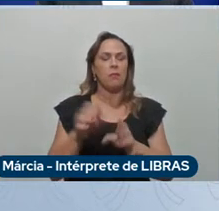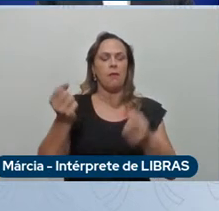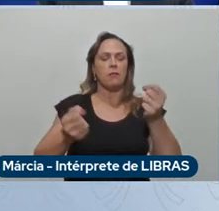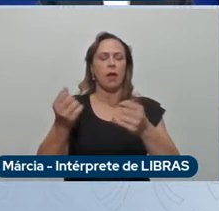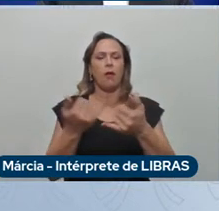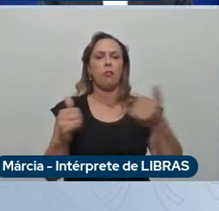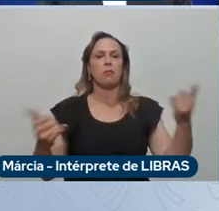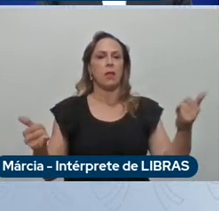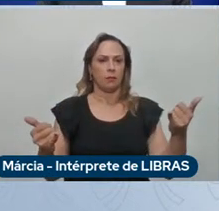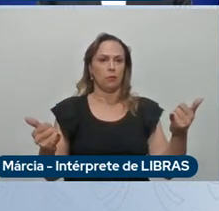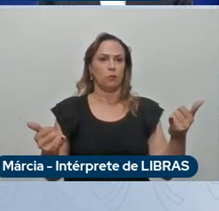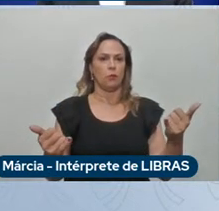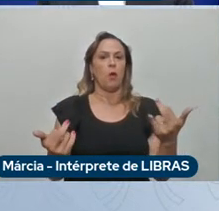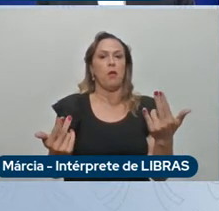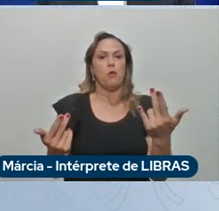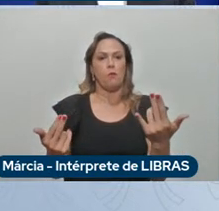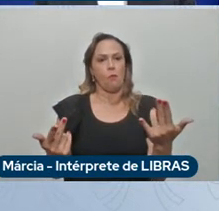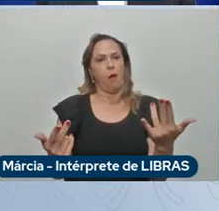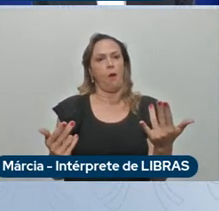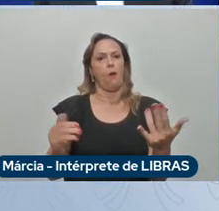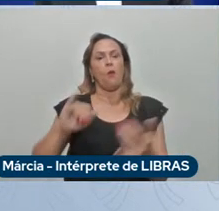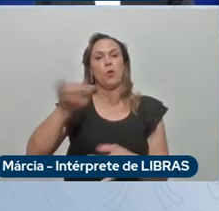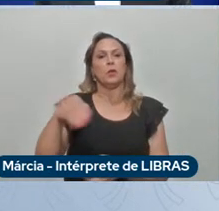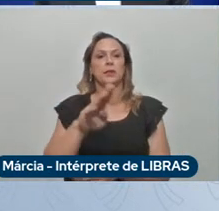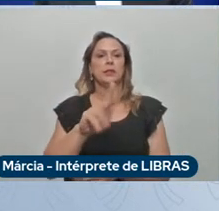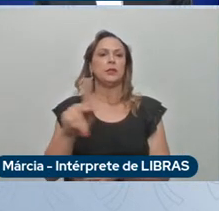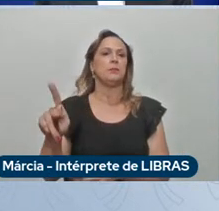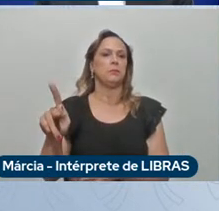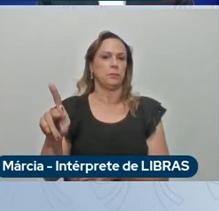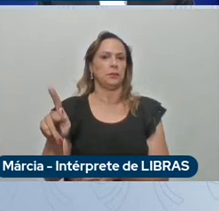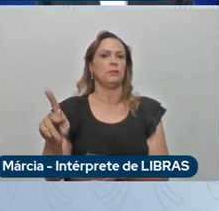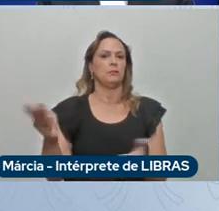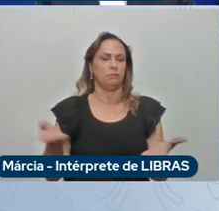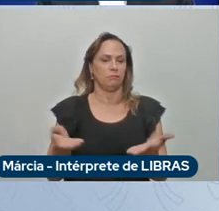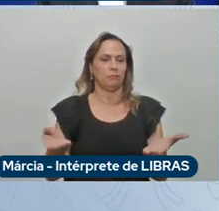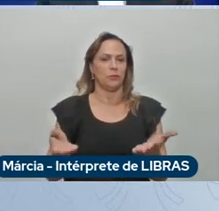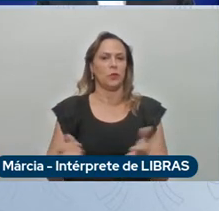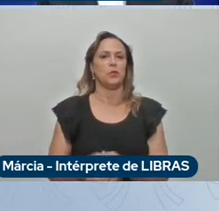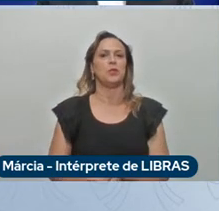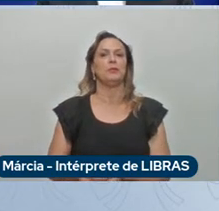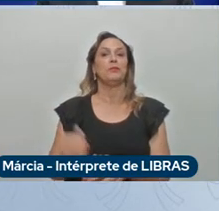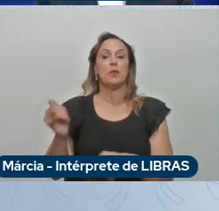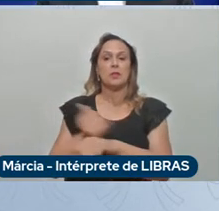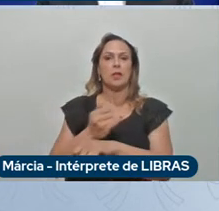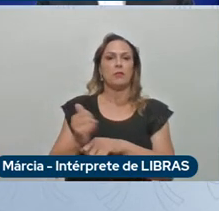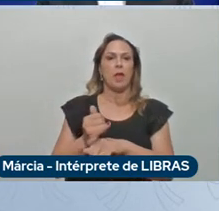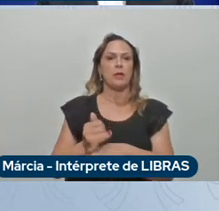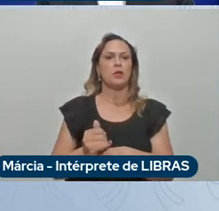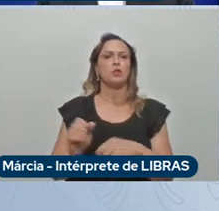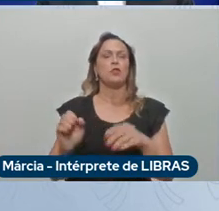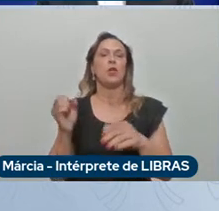PHB o 4BAE inovação qual é a nossa estratégia de inovação próximo